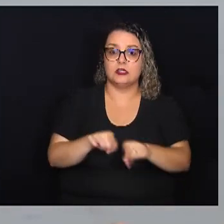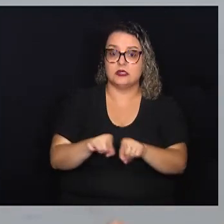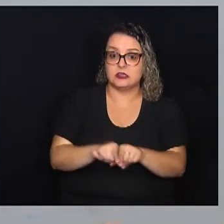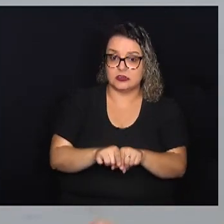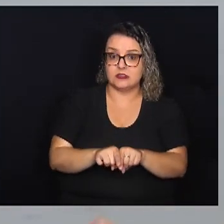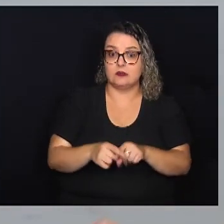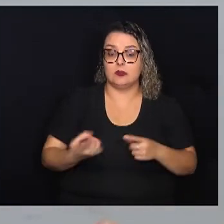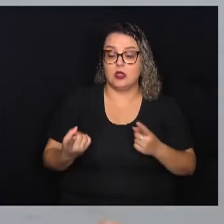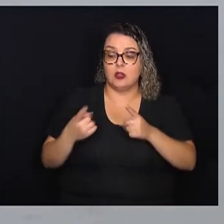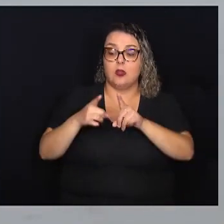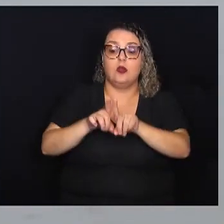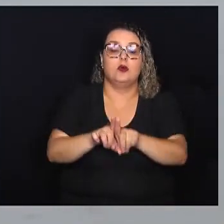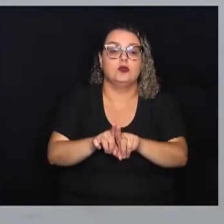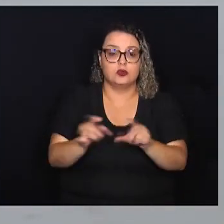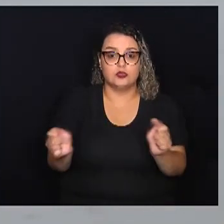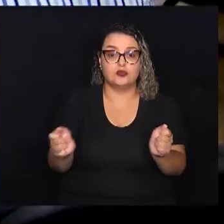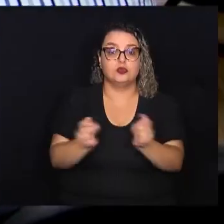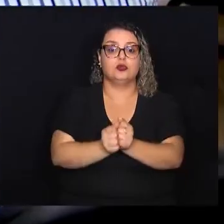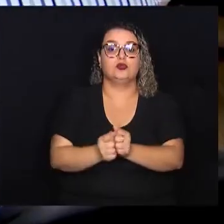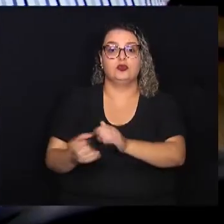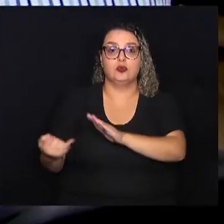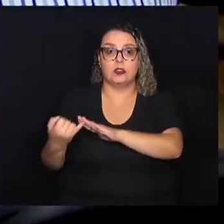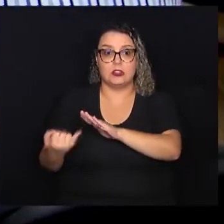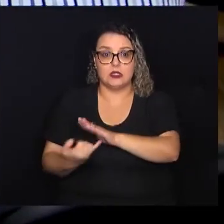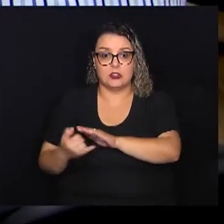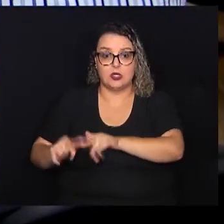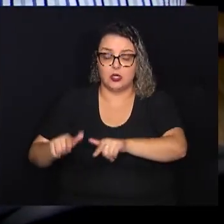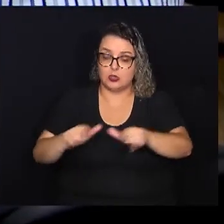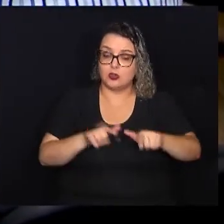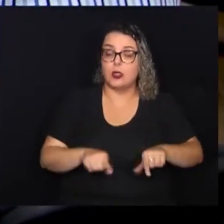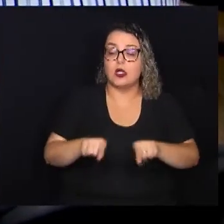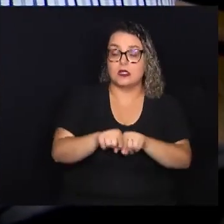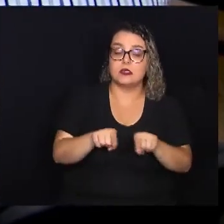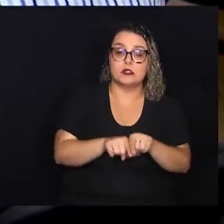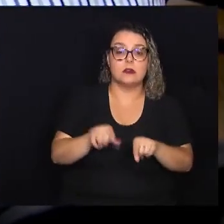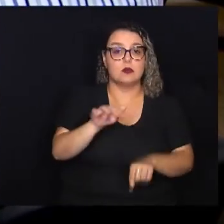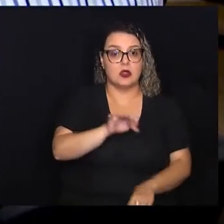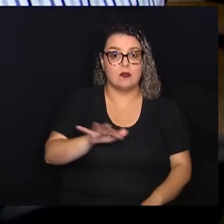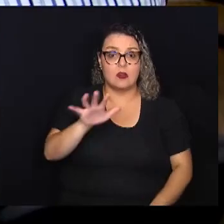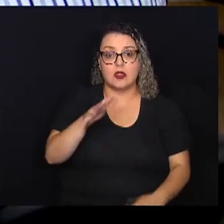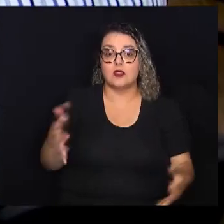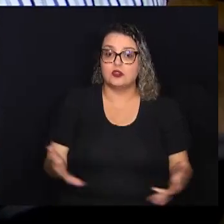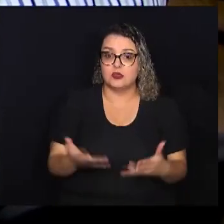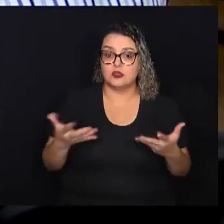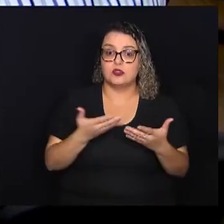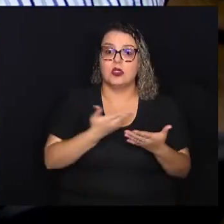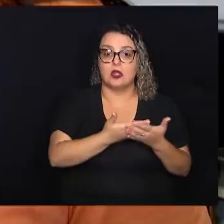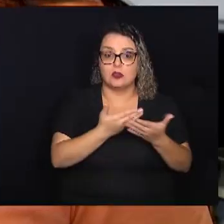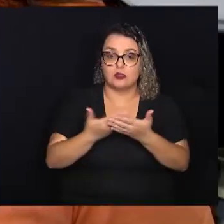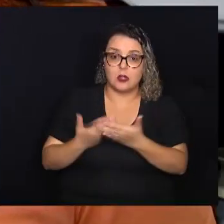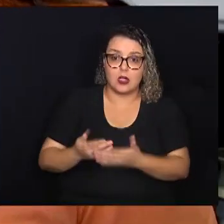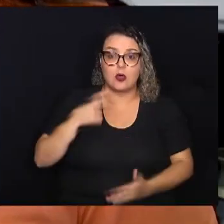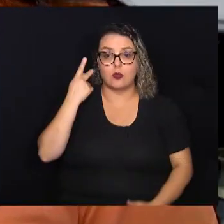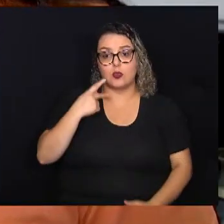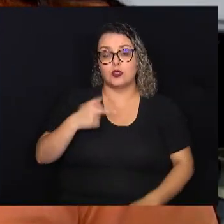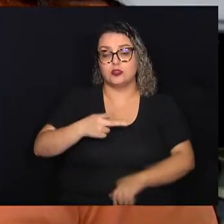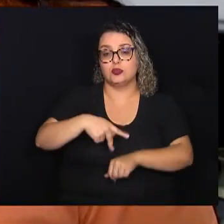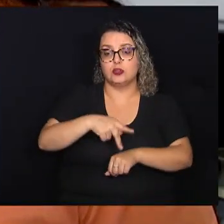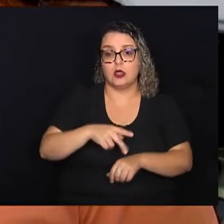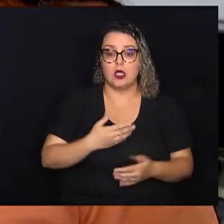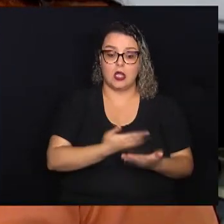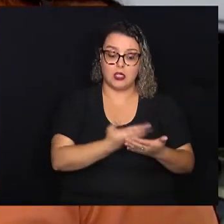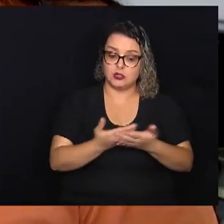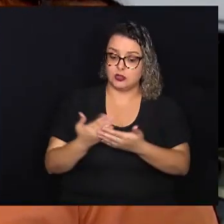sua participação junto às entidades locais e federais de incentivo à educação política do país. A Escola do